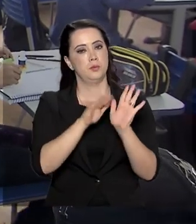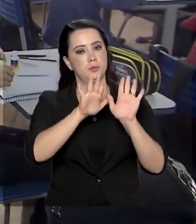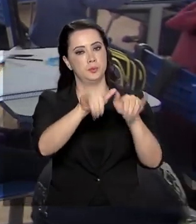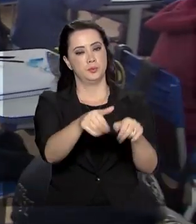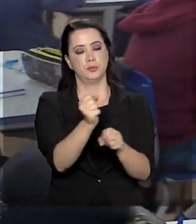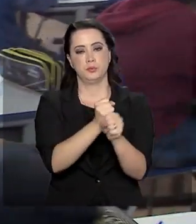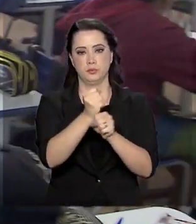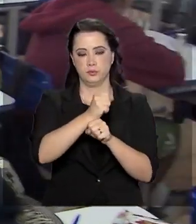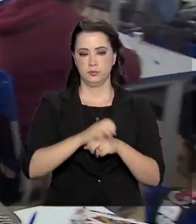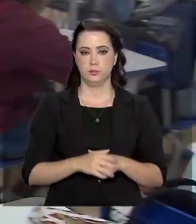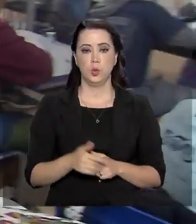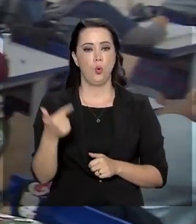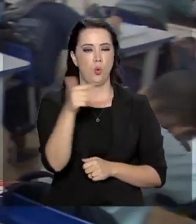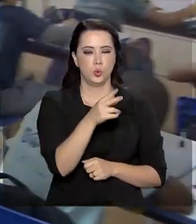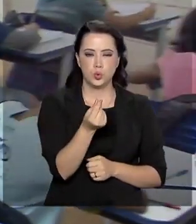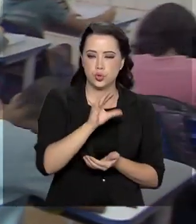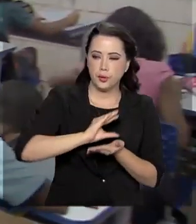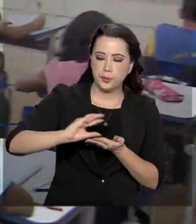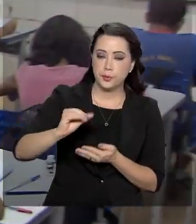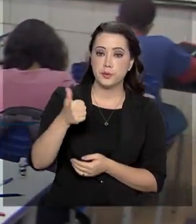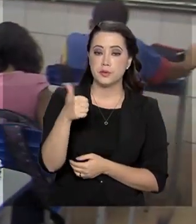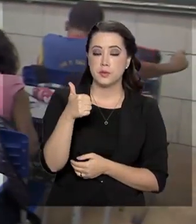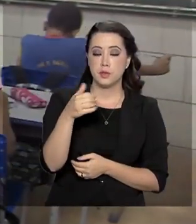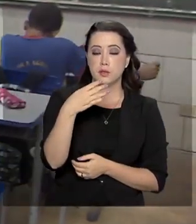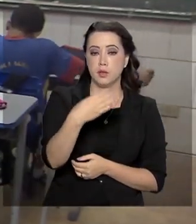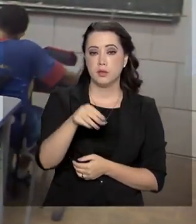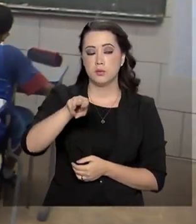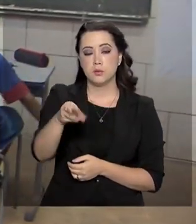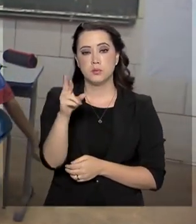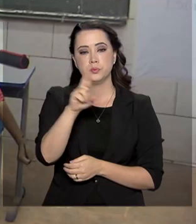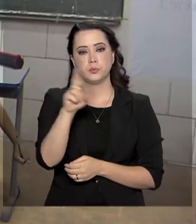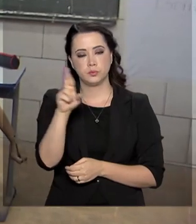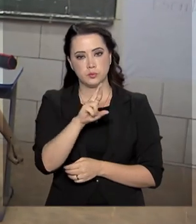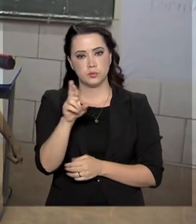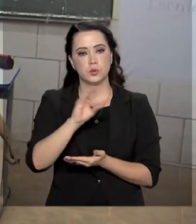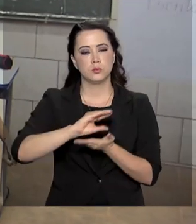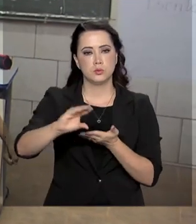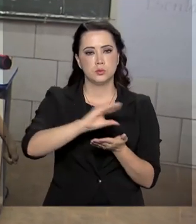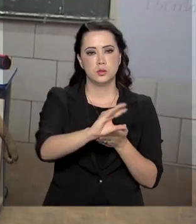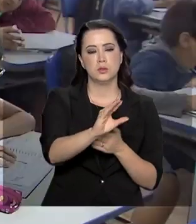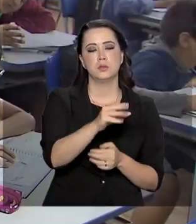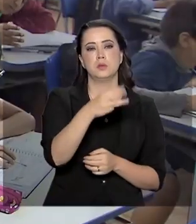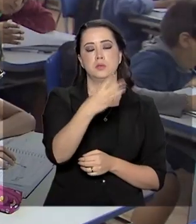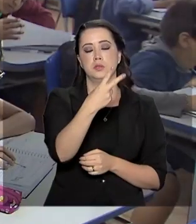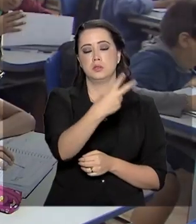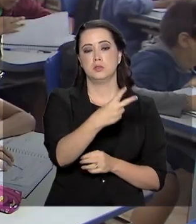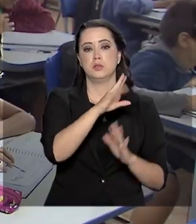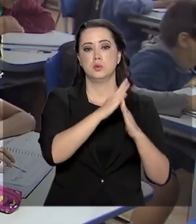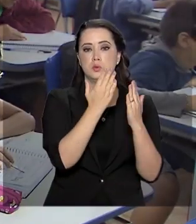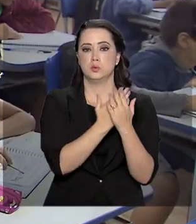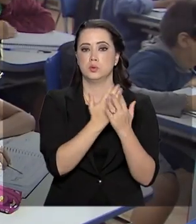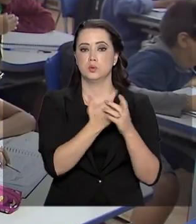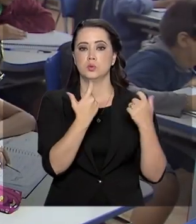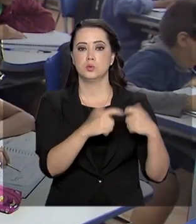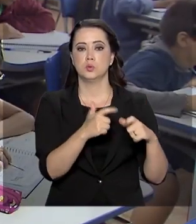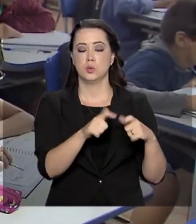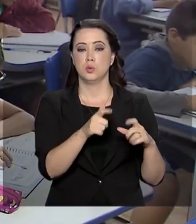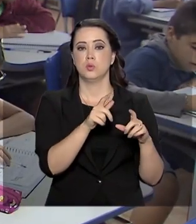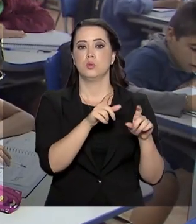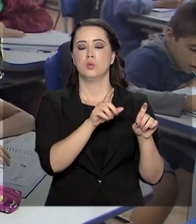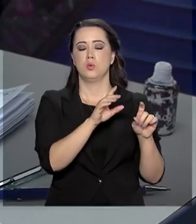milhões de reais serão repassados para 32 mil colégios de zonas urbanas. Cerca de 17